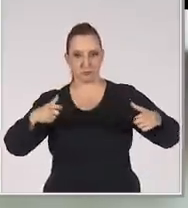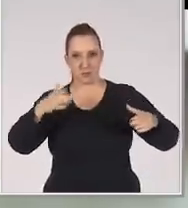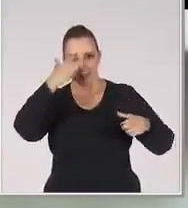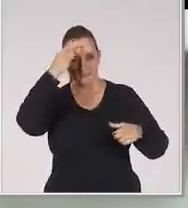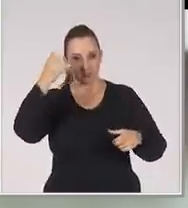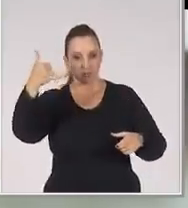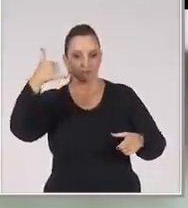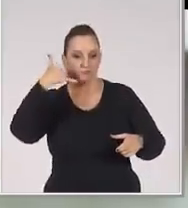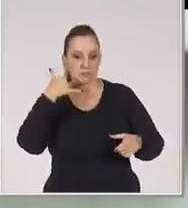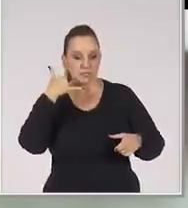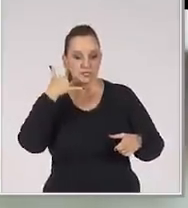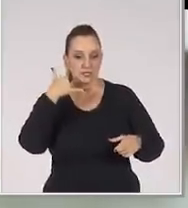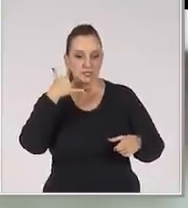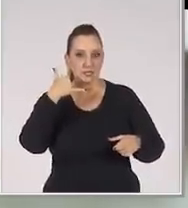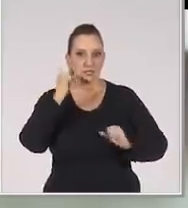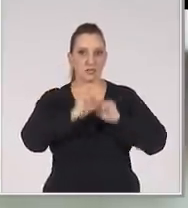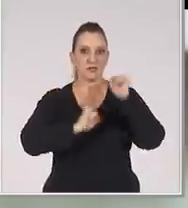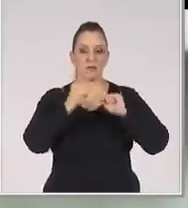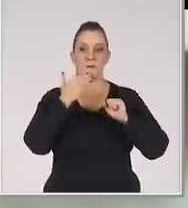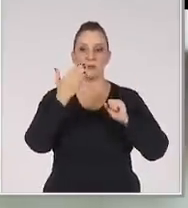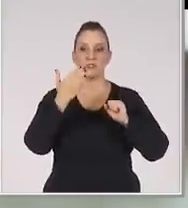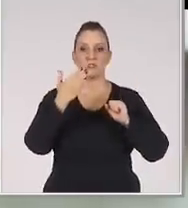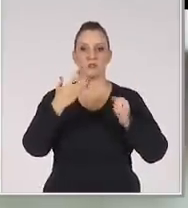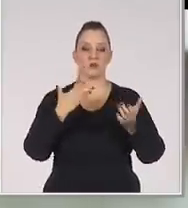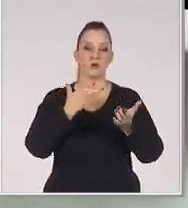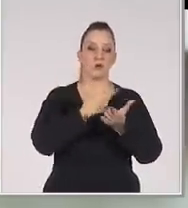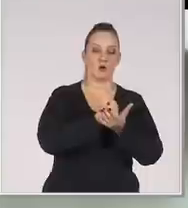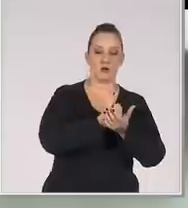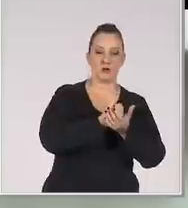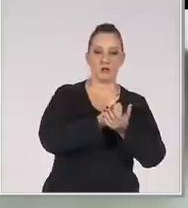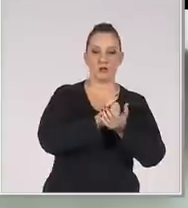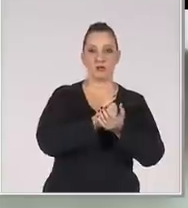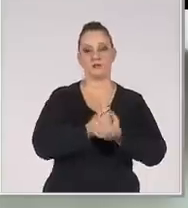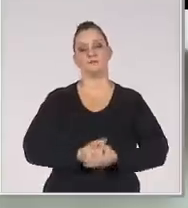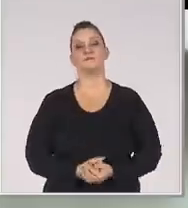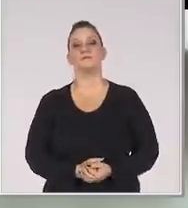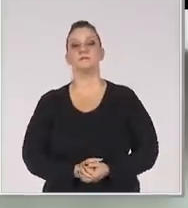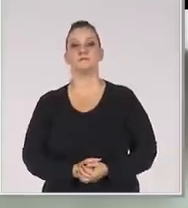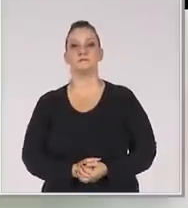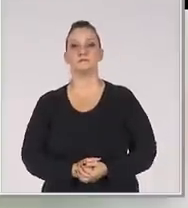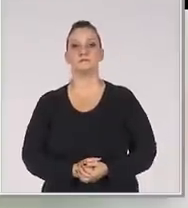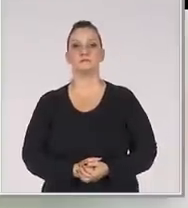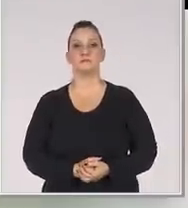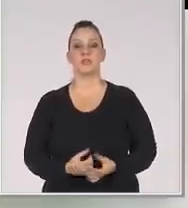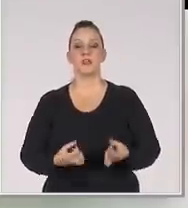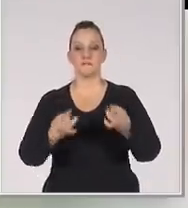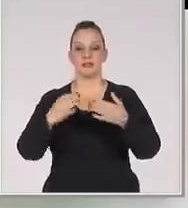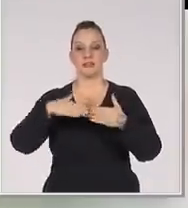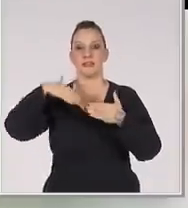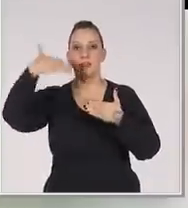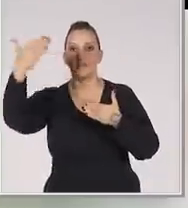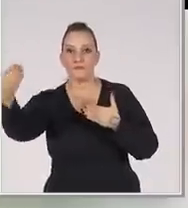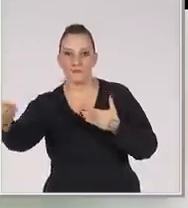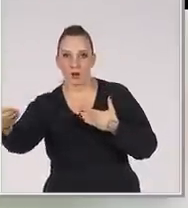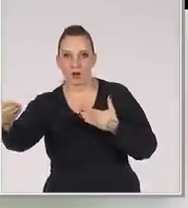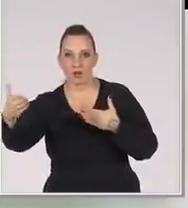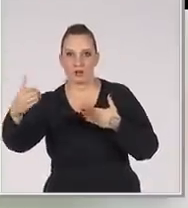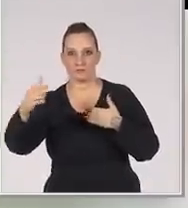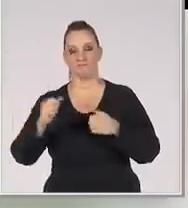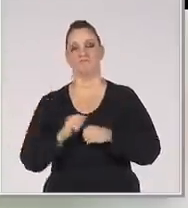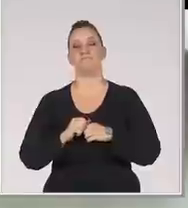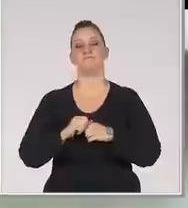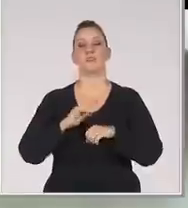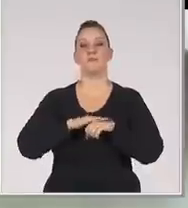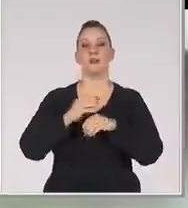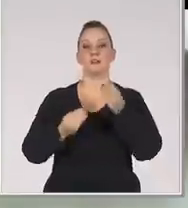próprio cliente liga para a empresa Solicitando os produtos Ou a venda do serviço A venda externa é feita fora da